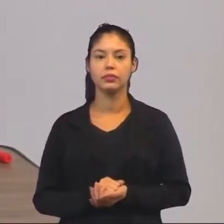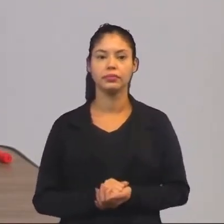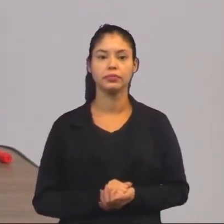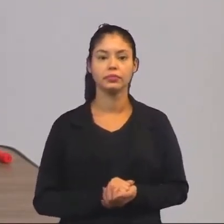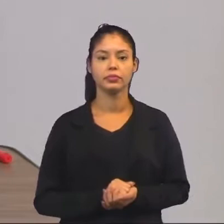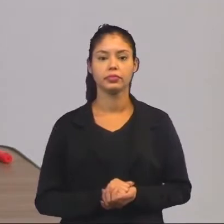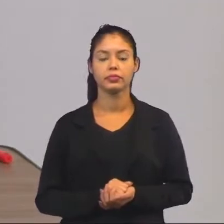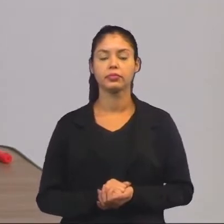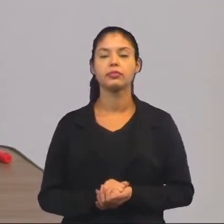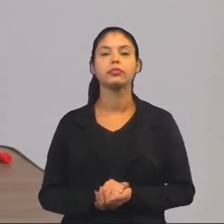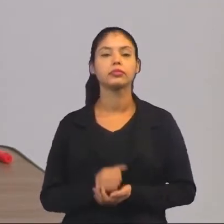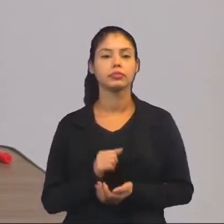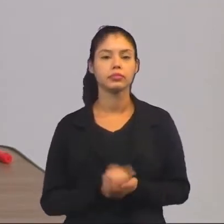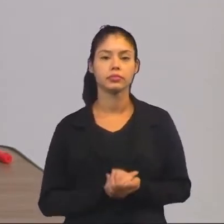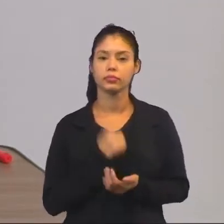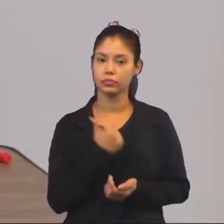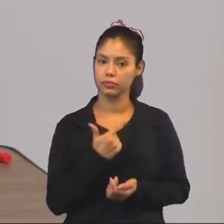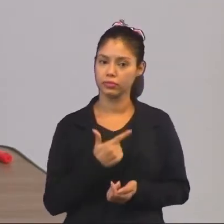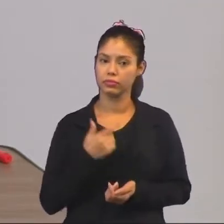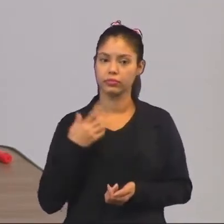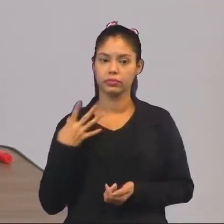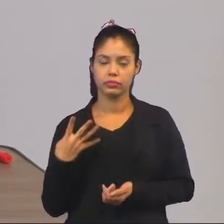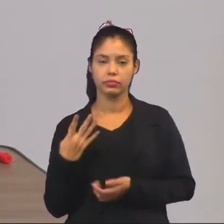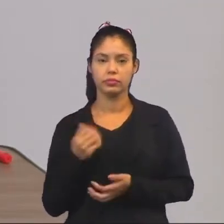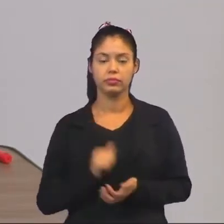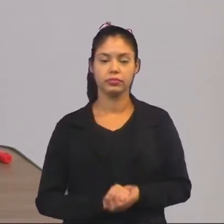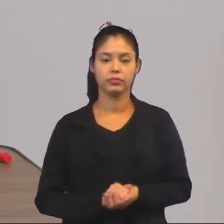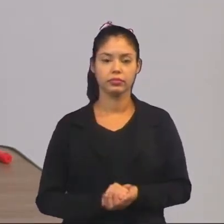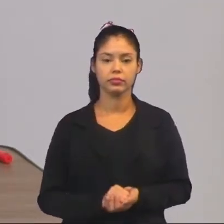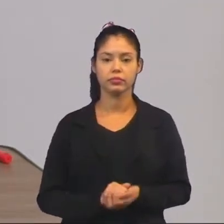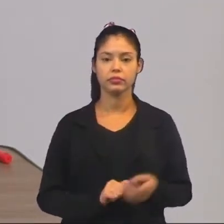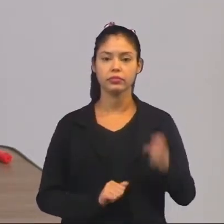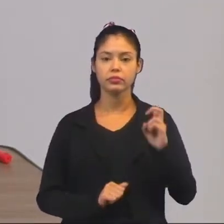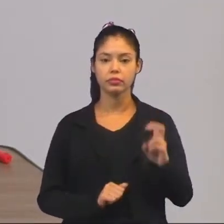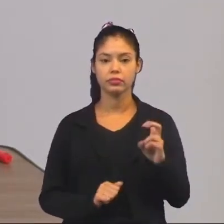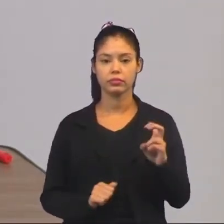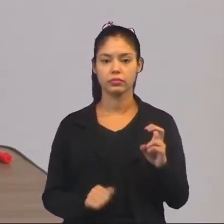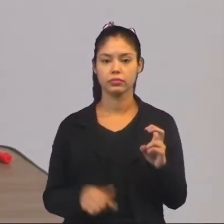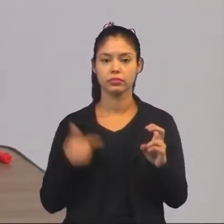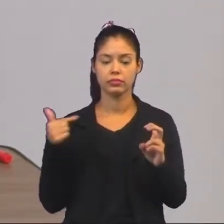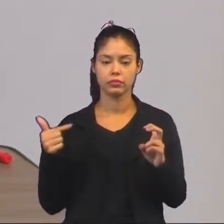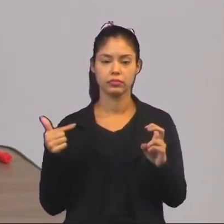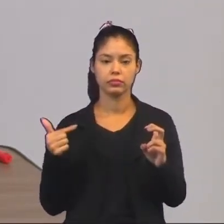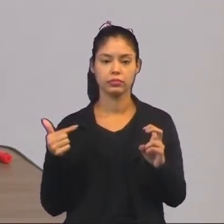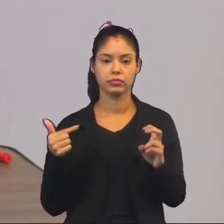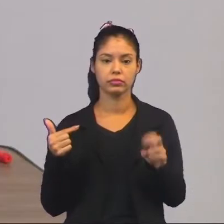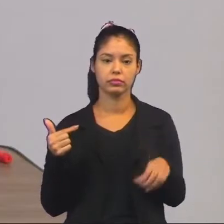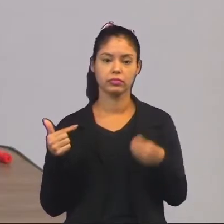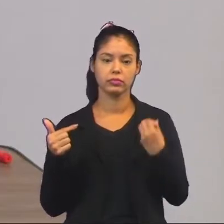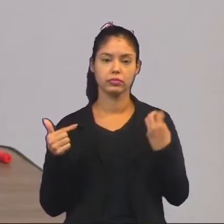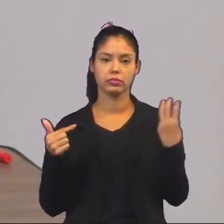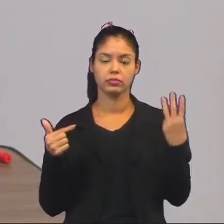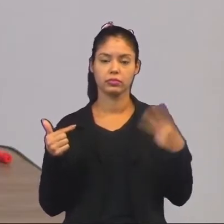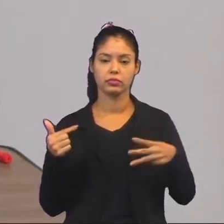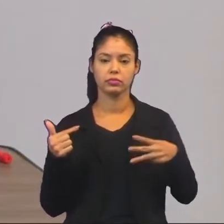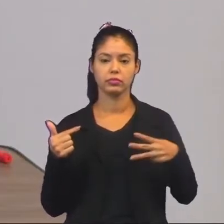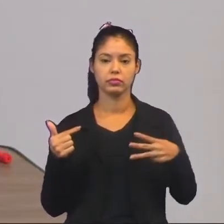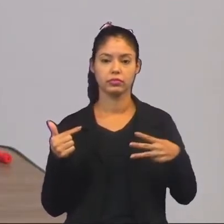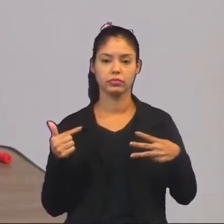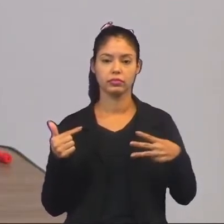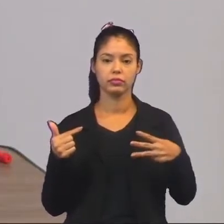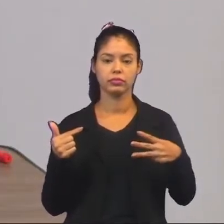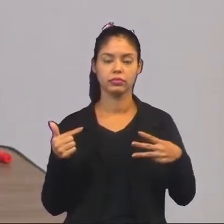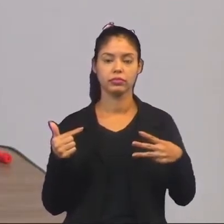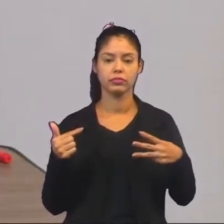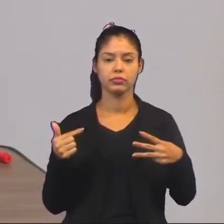eu vou pegar, vou montar o 2 com 4, o 2 com 5, o 2 com